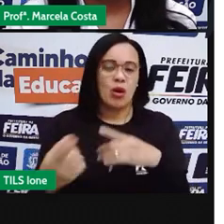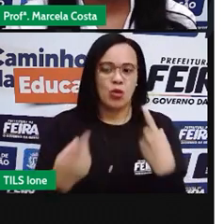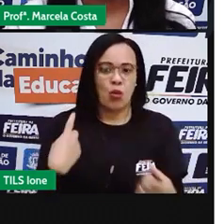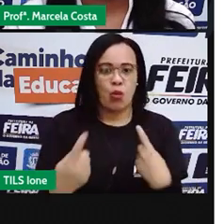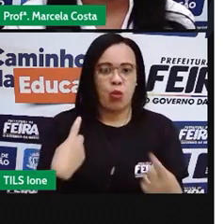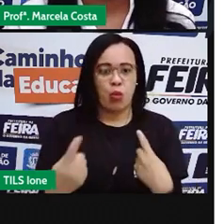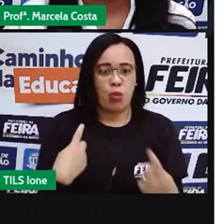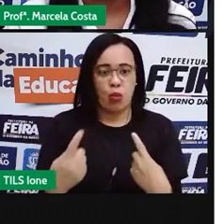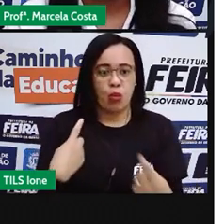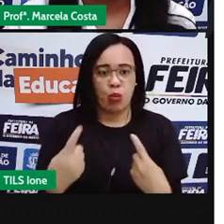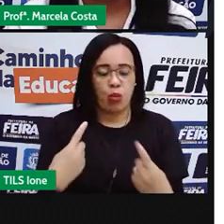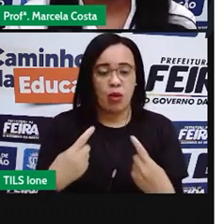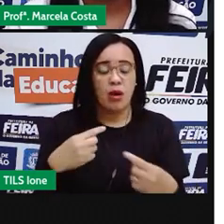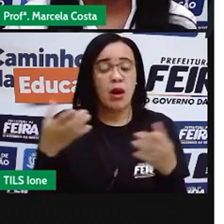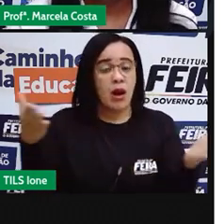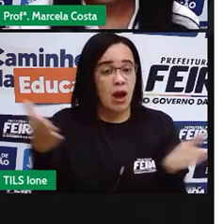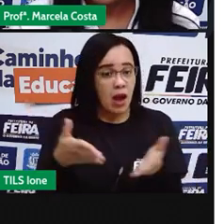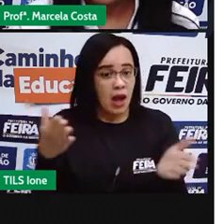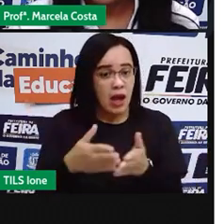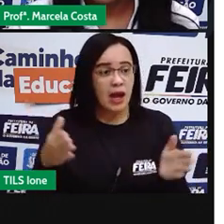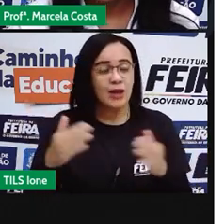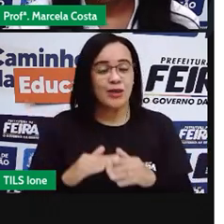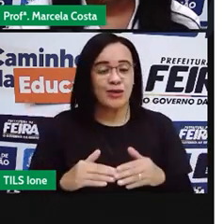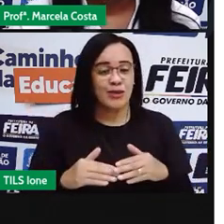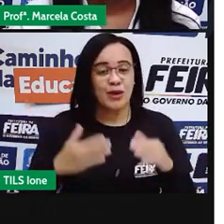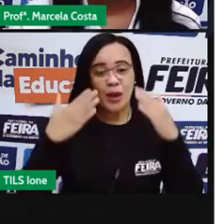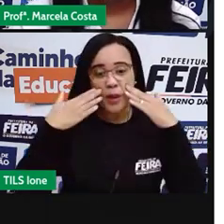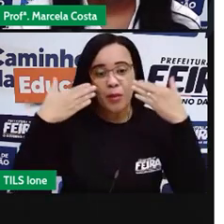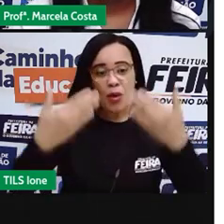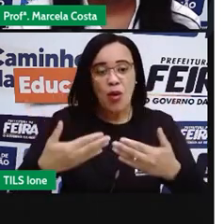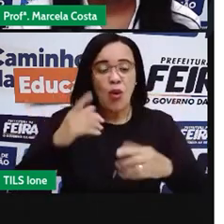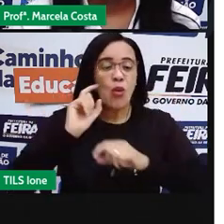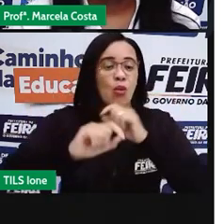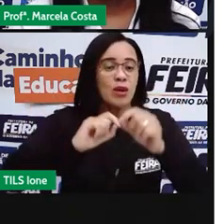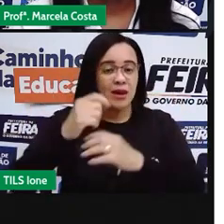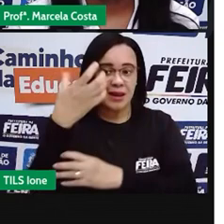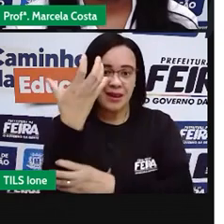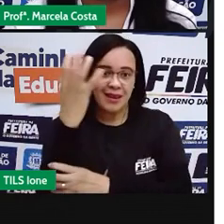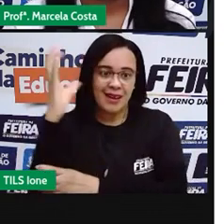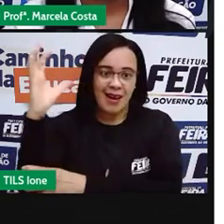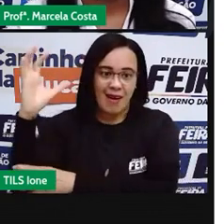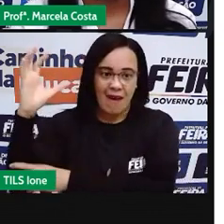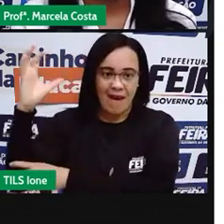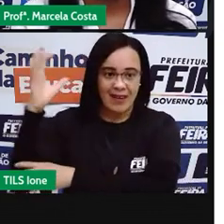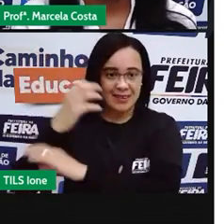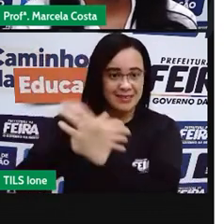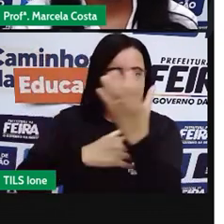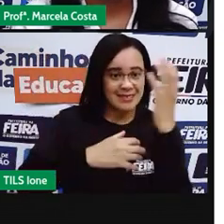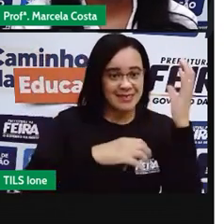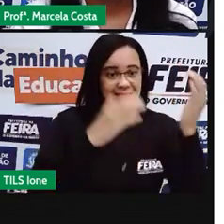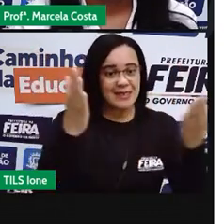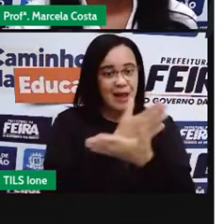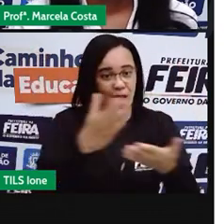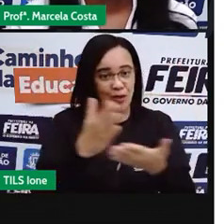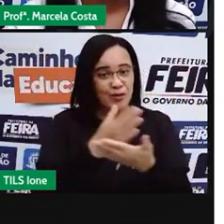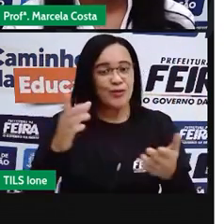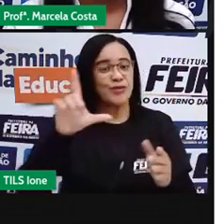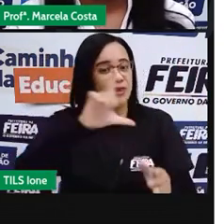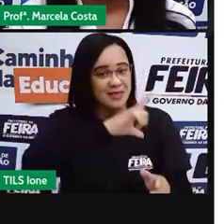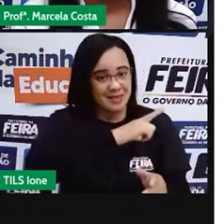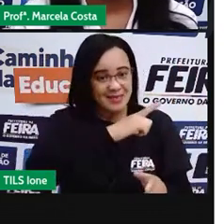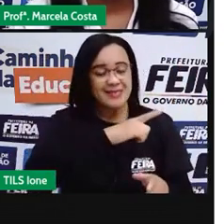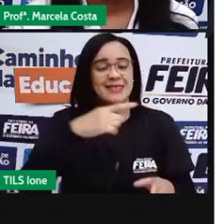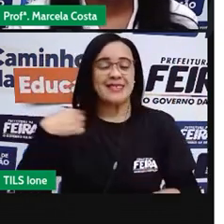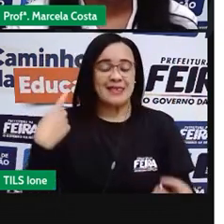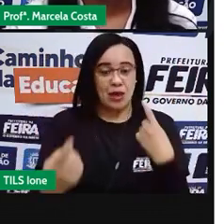presentes nas avenidas aqui de Feira de Santana. Vamos ver aqui essa imagem da Avenida Presidente Dutra. E a gente